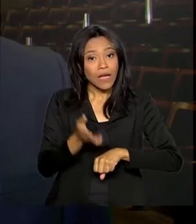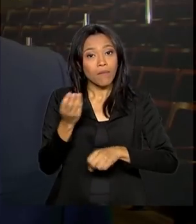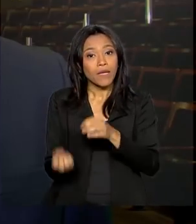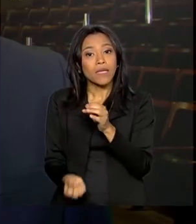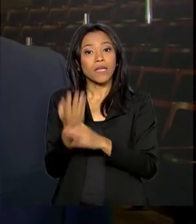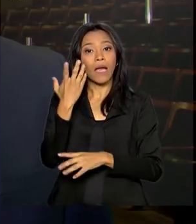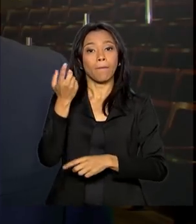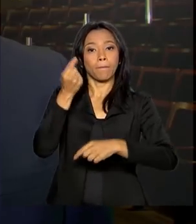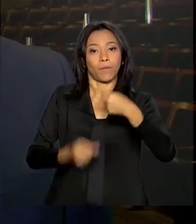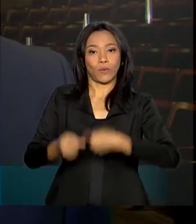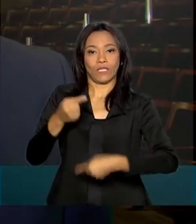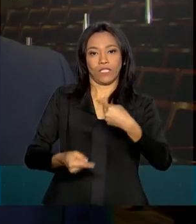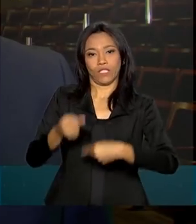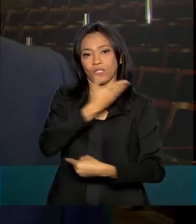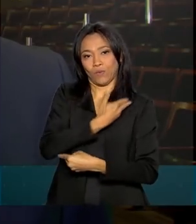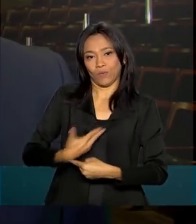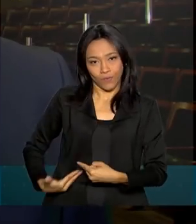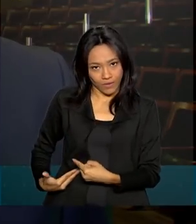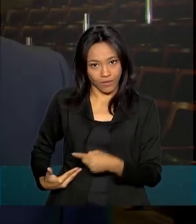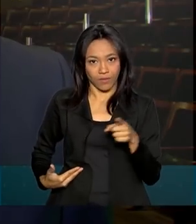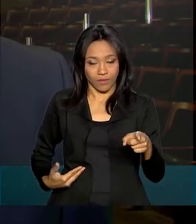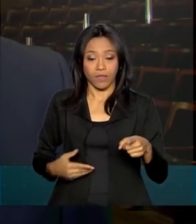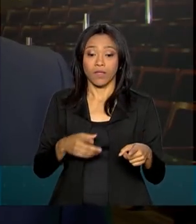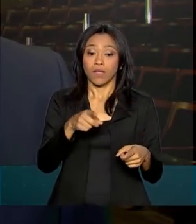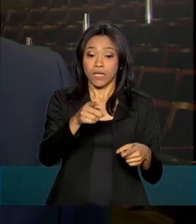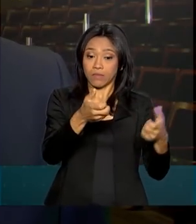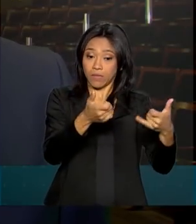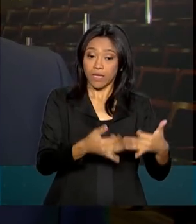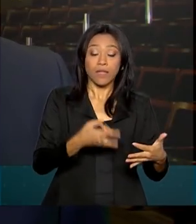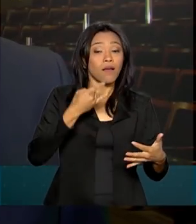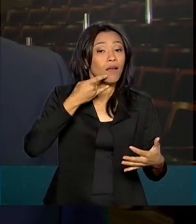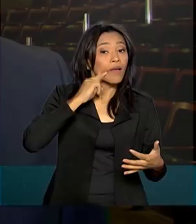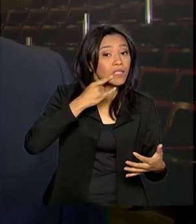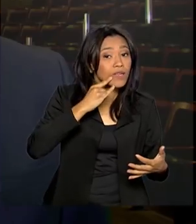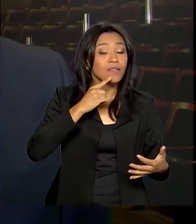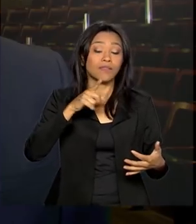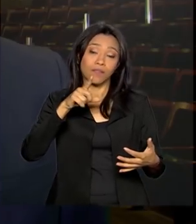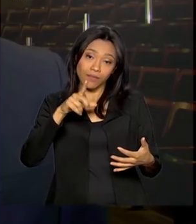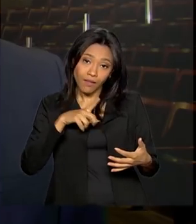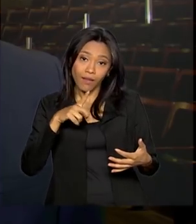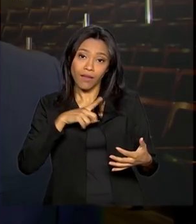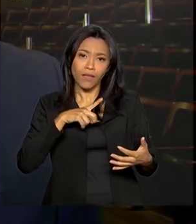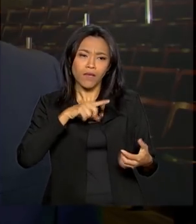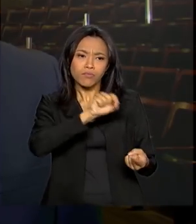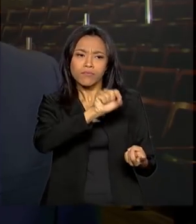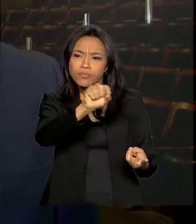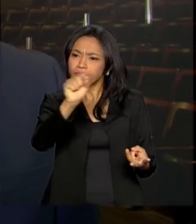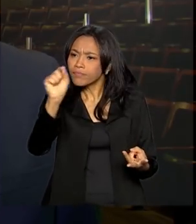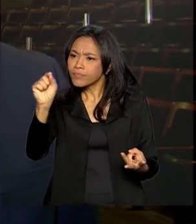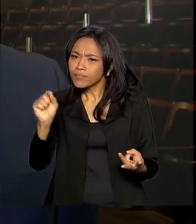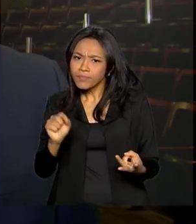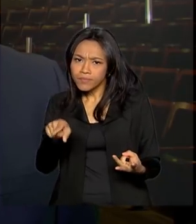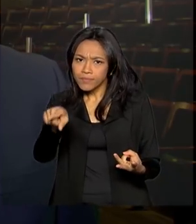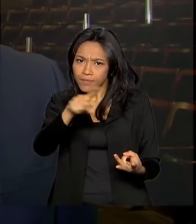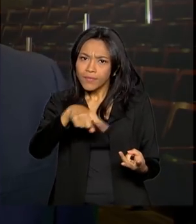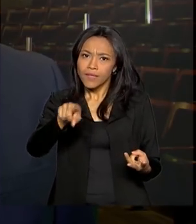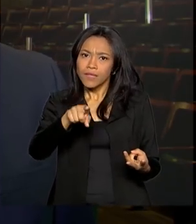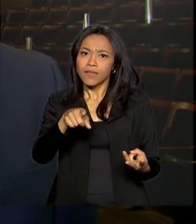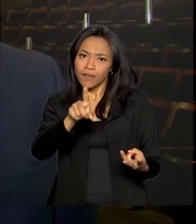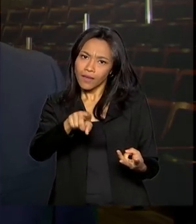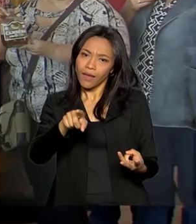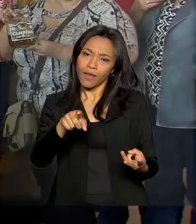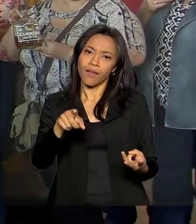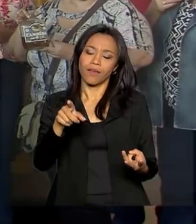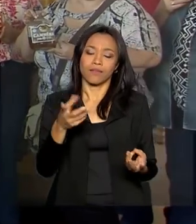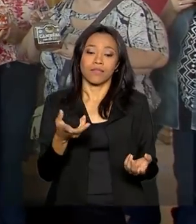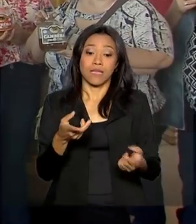Tradicionalmente, a cachaça tem uma característica muito informal. A gente tem muitos estabelecimentos não registrados. Esses que a gente diz que são os